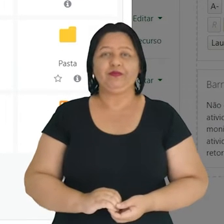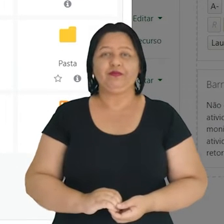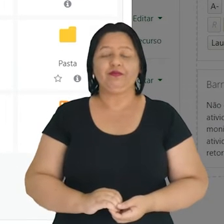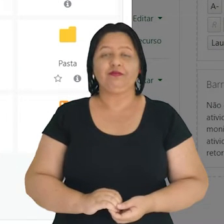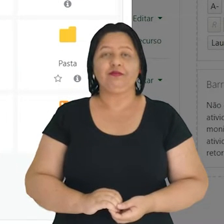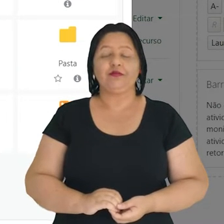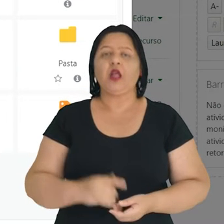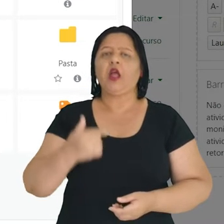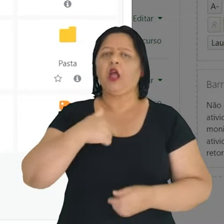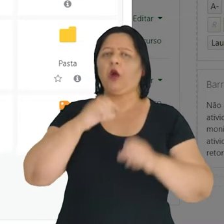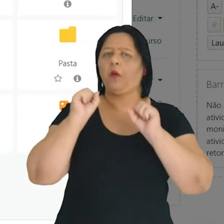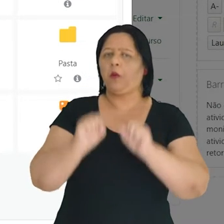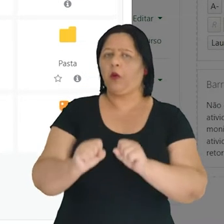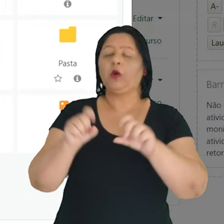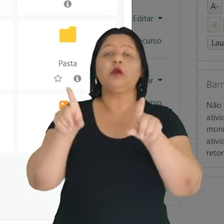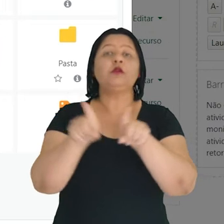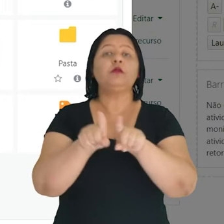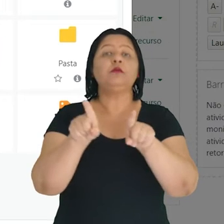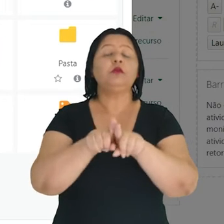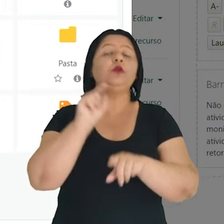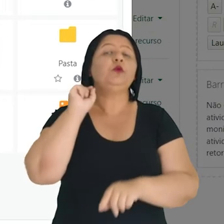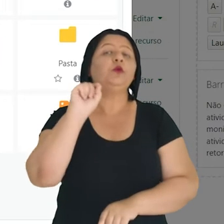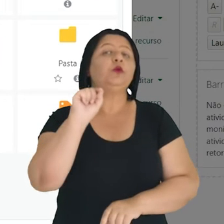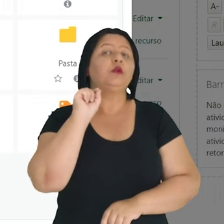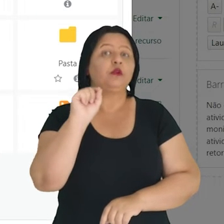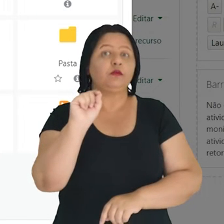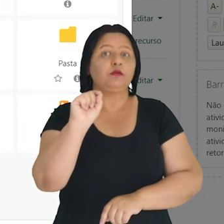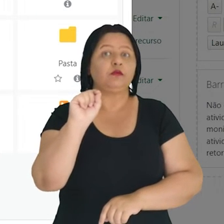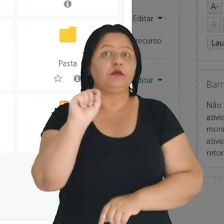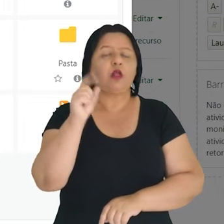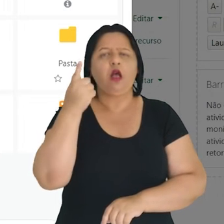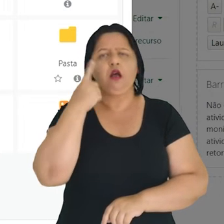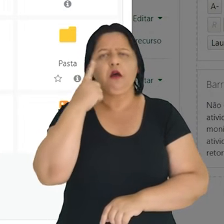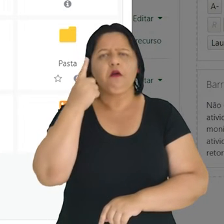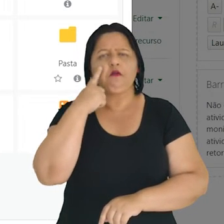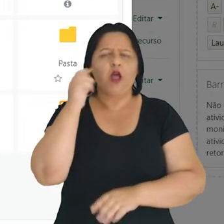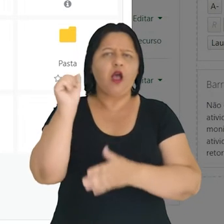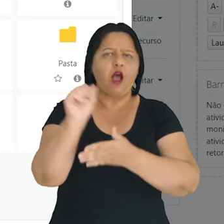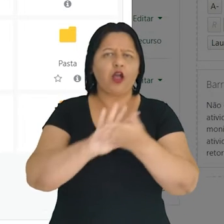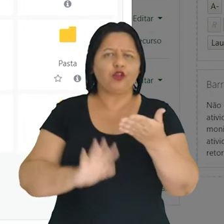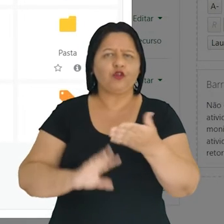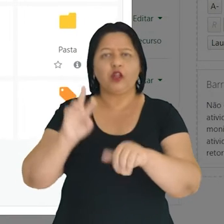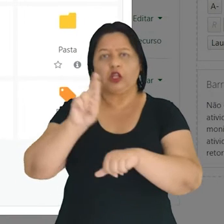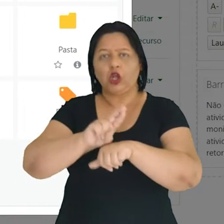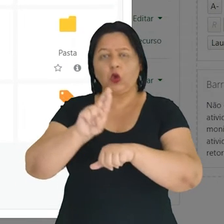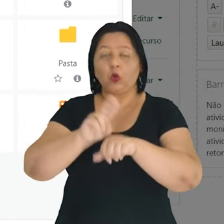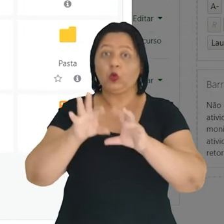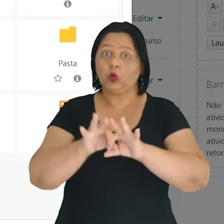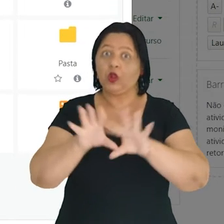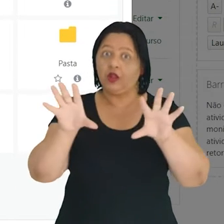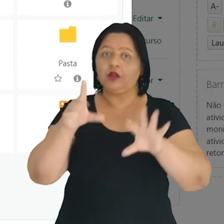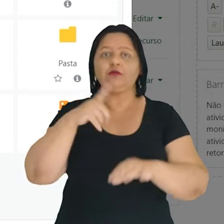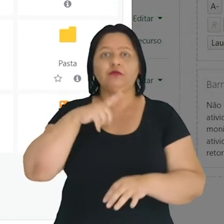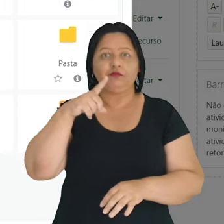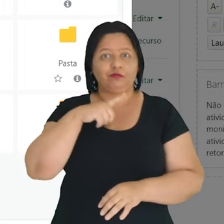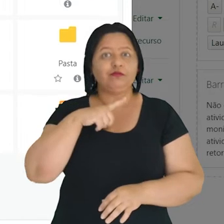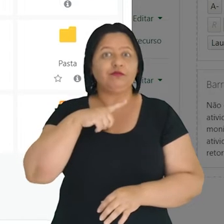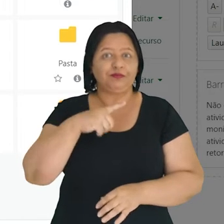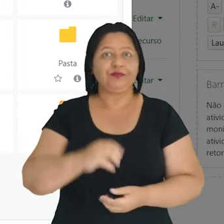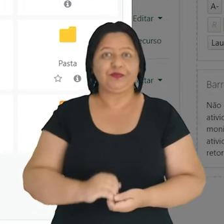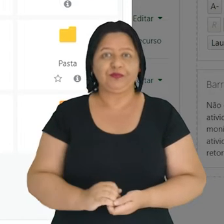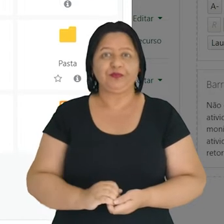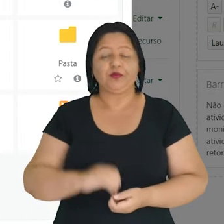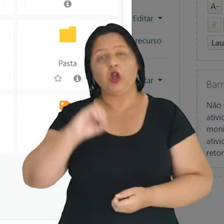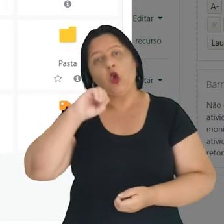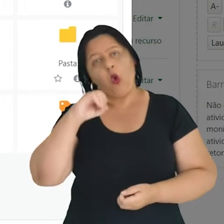Aqui eu posso ver todas as atividades ou recursos disponíveis nessa